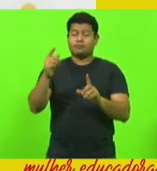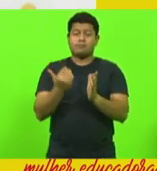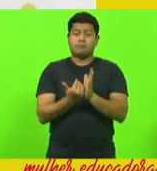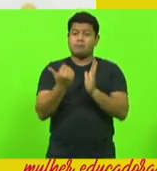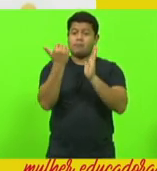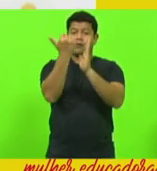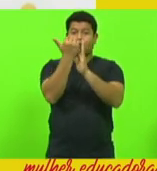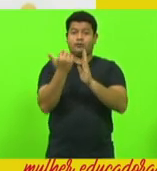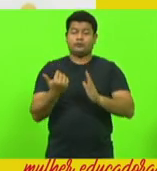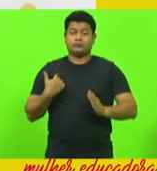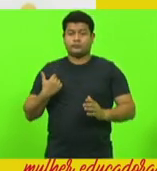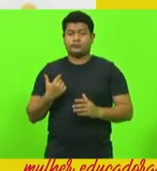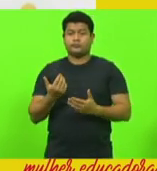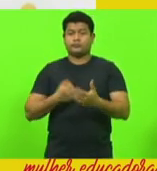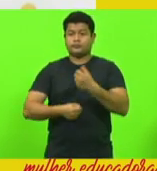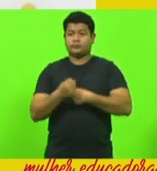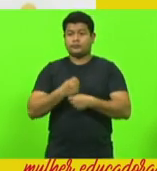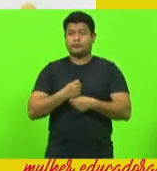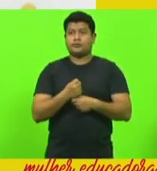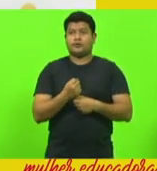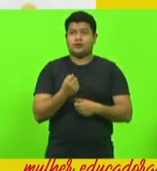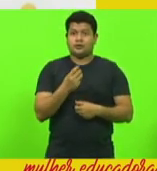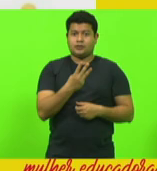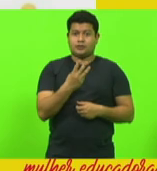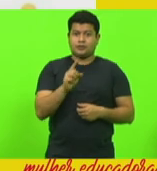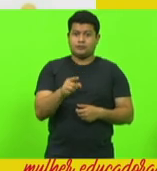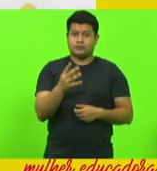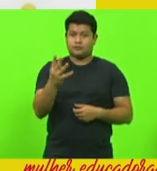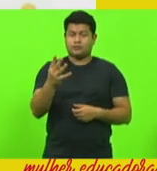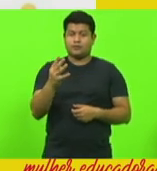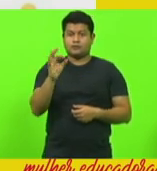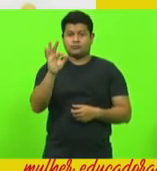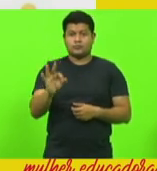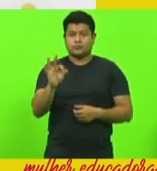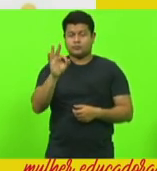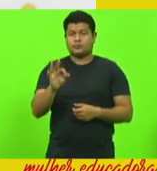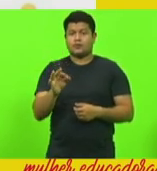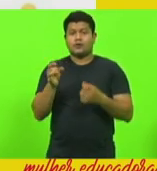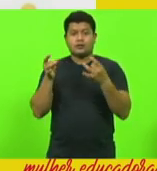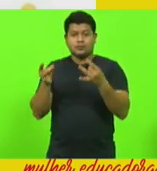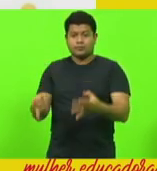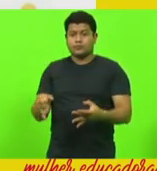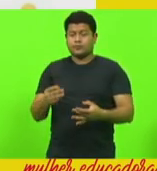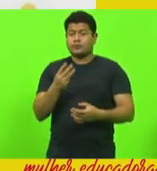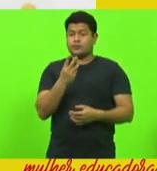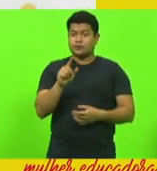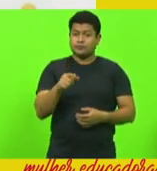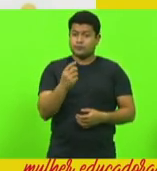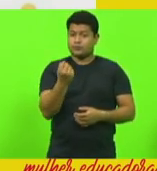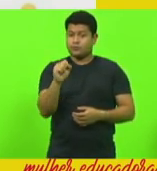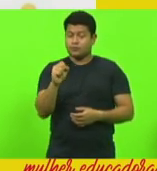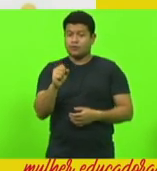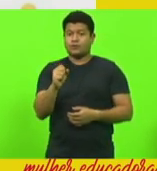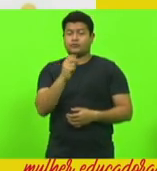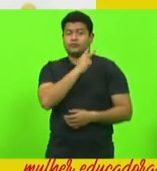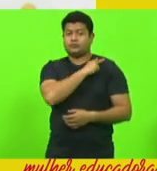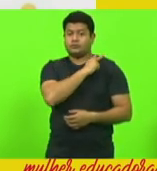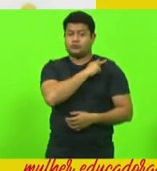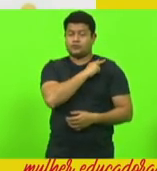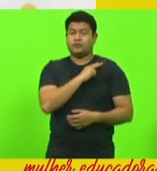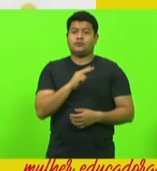3,4% de abandono no primeiro ano, 3,8% no segundo ano e 5